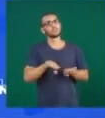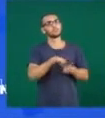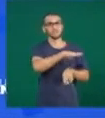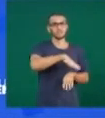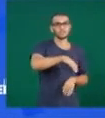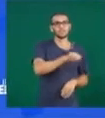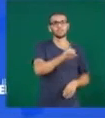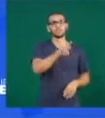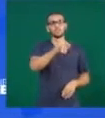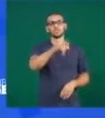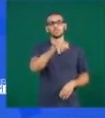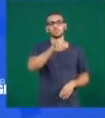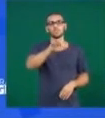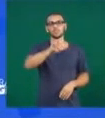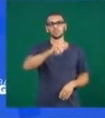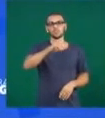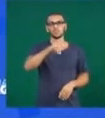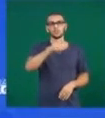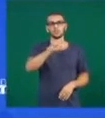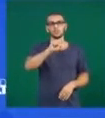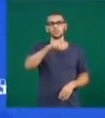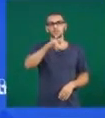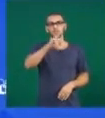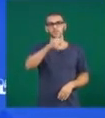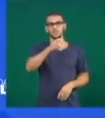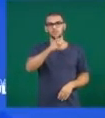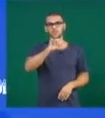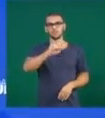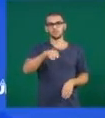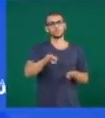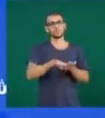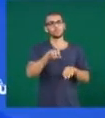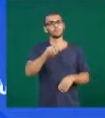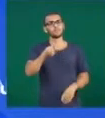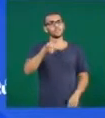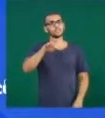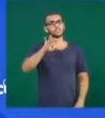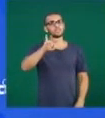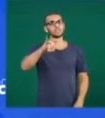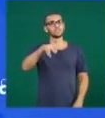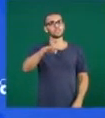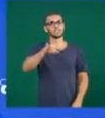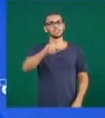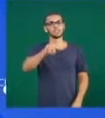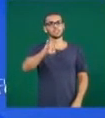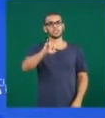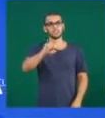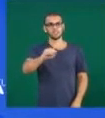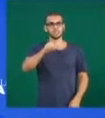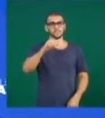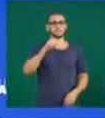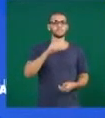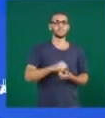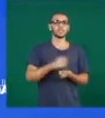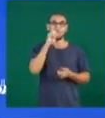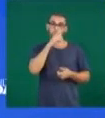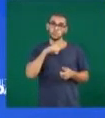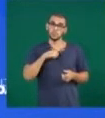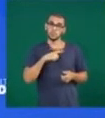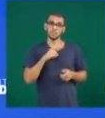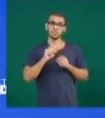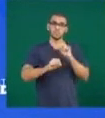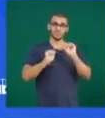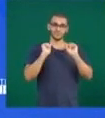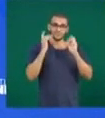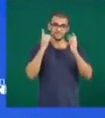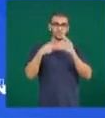dos Peixotos e Martinésia. No domingo, dia 7 de janeiro, em Uberlândia, a festividade vai ser realizada na